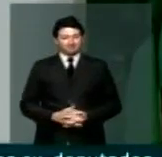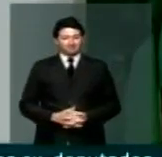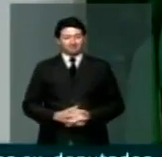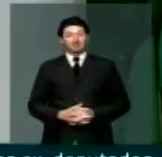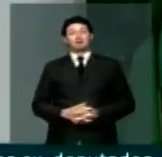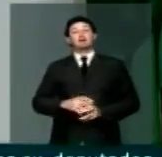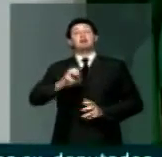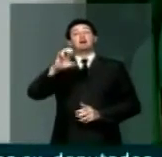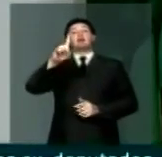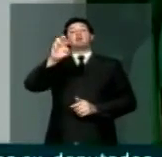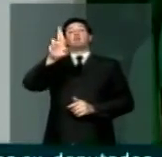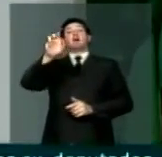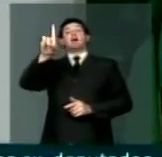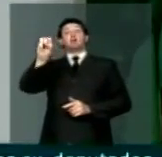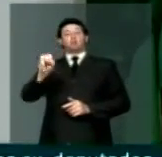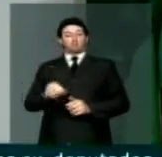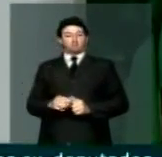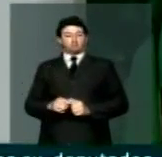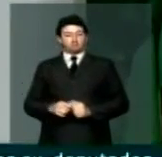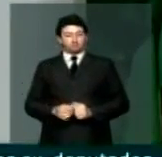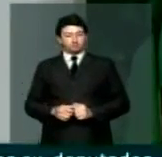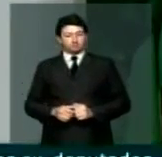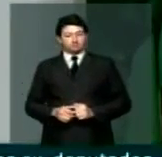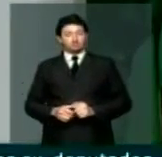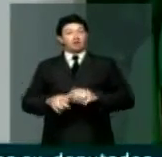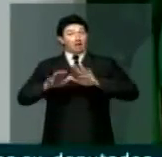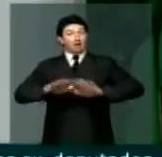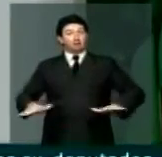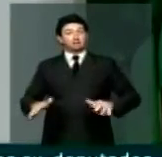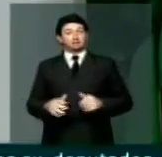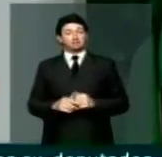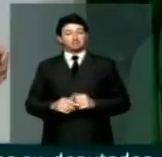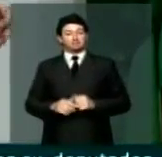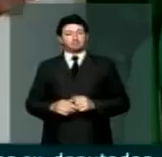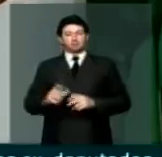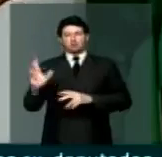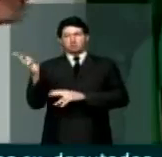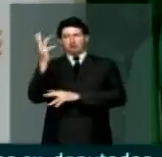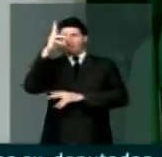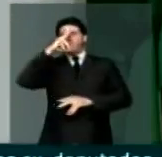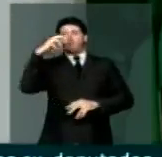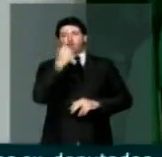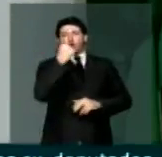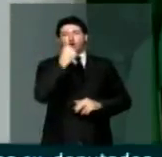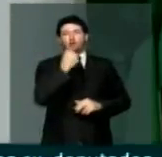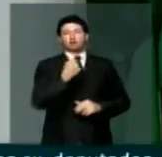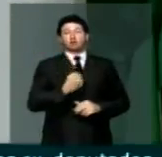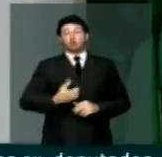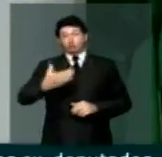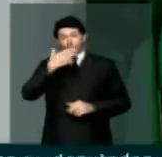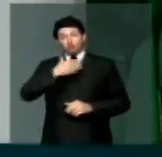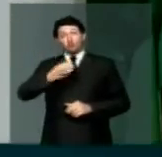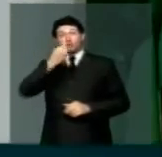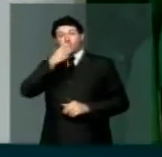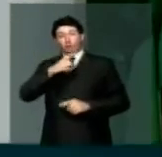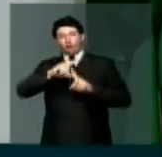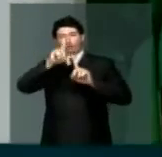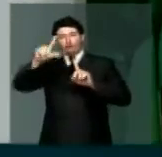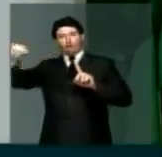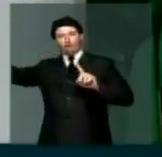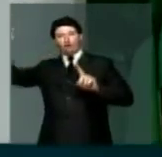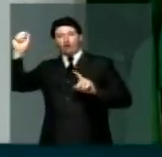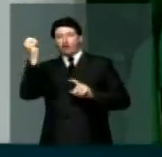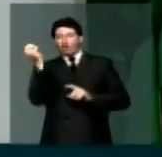Eduardo, Eduardo era assim, árvore forte, fruto bom, folha